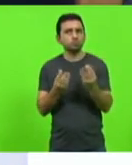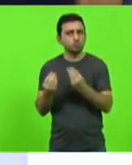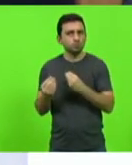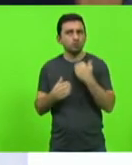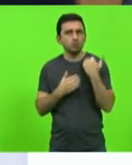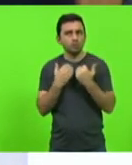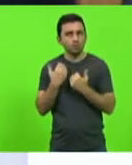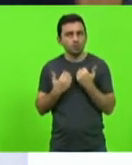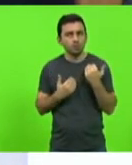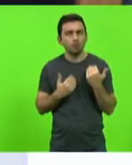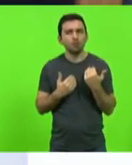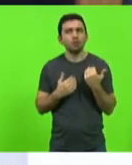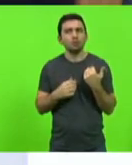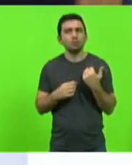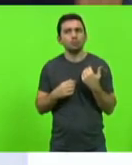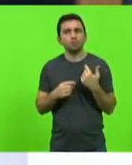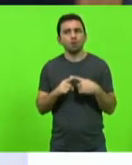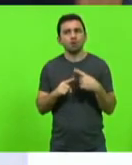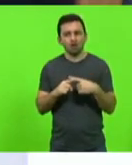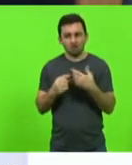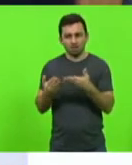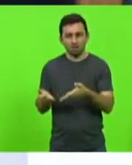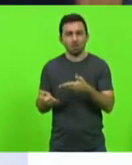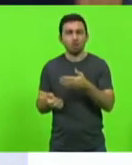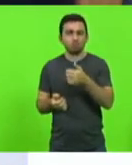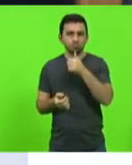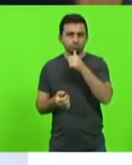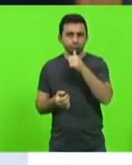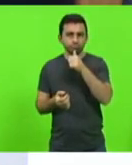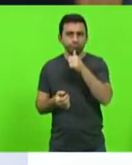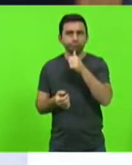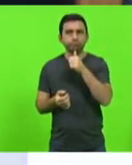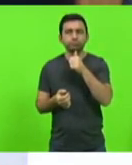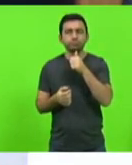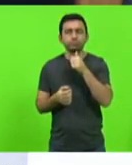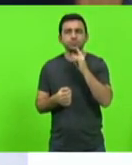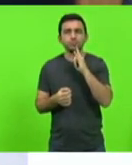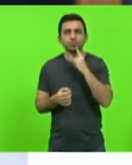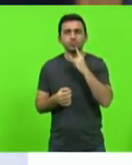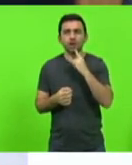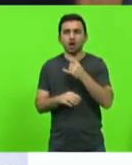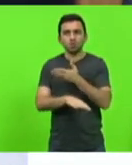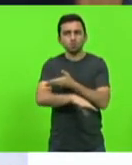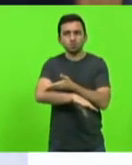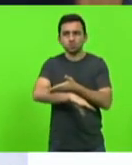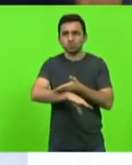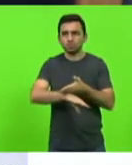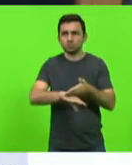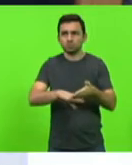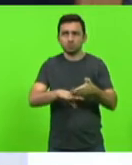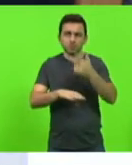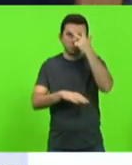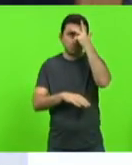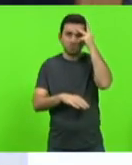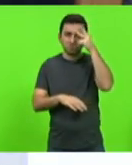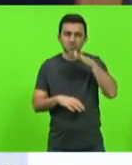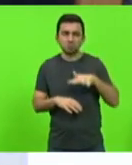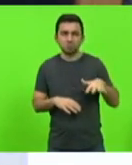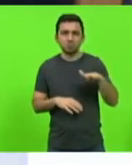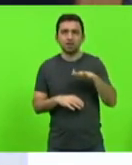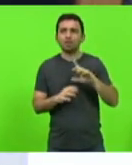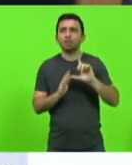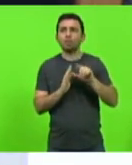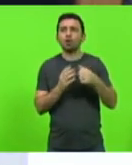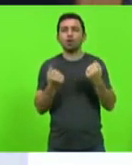ceifadas pelo álcool, que é uma droga lícita, que é comum as pessoas beberem e depois